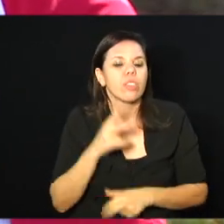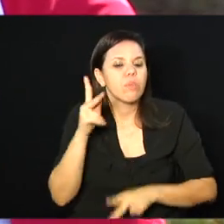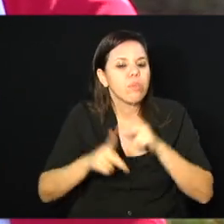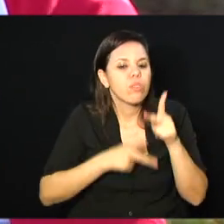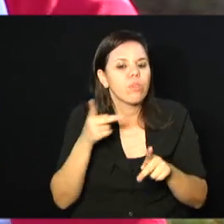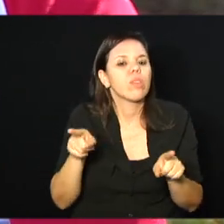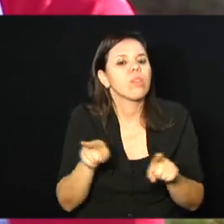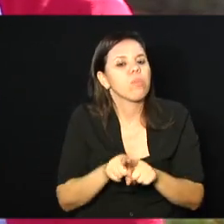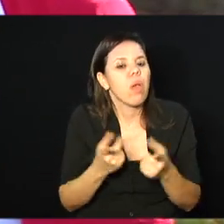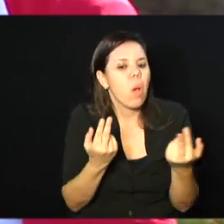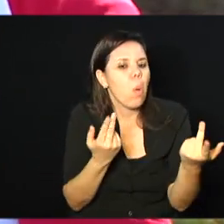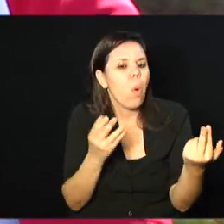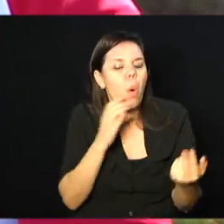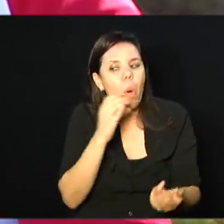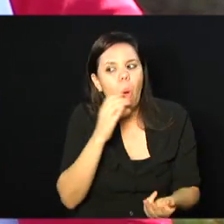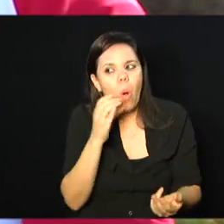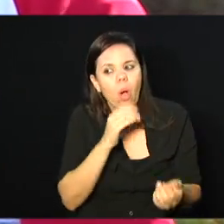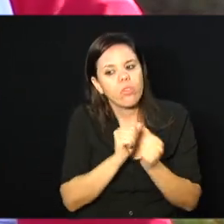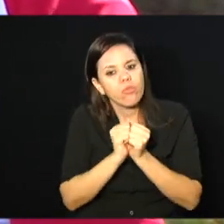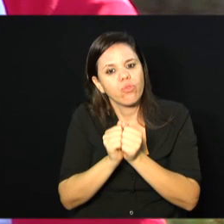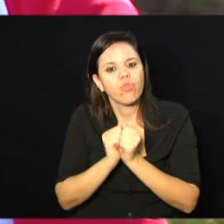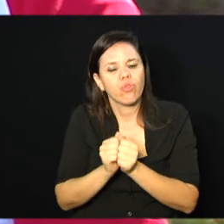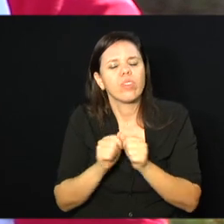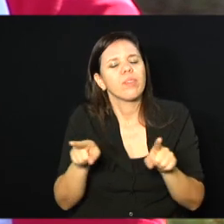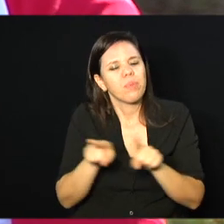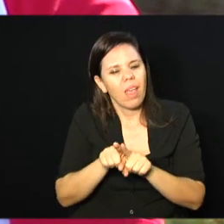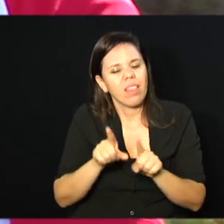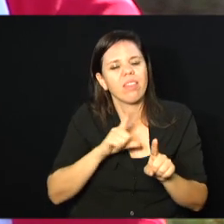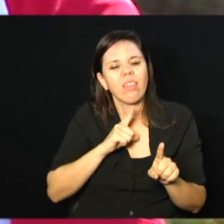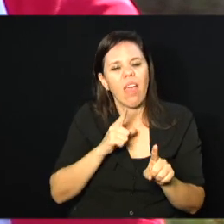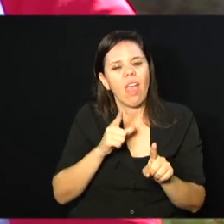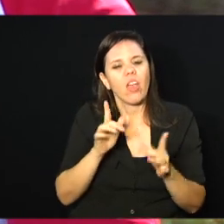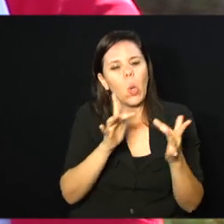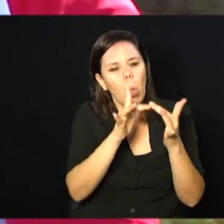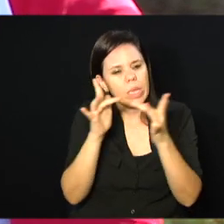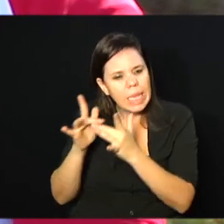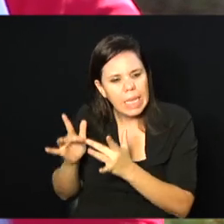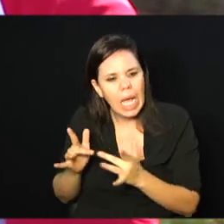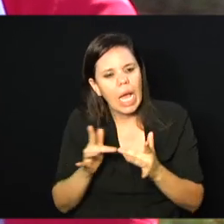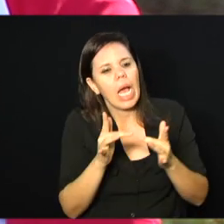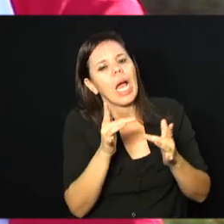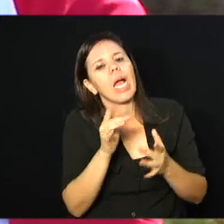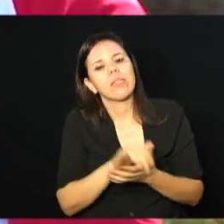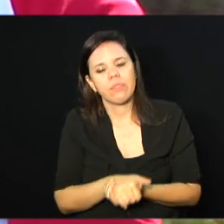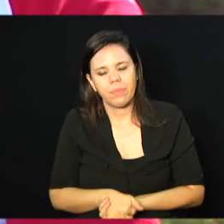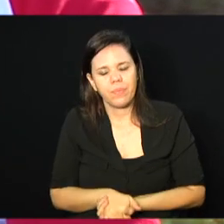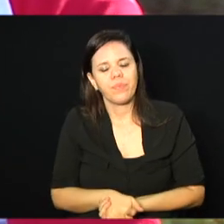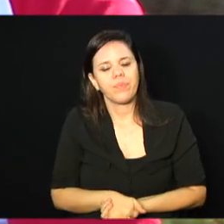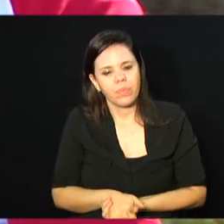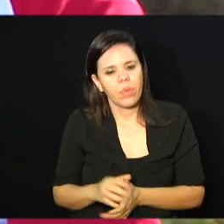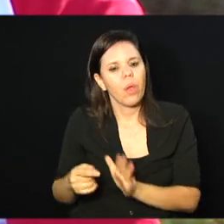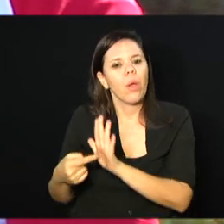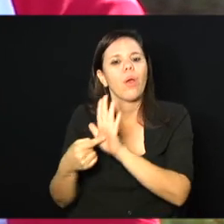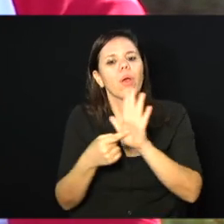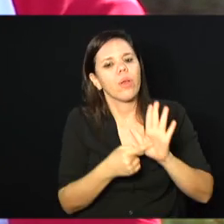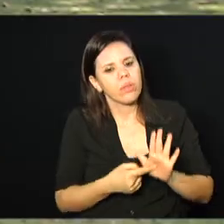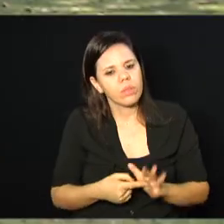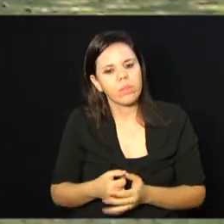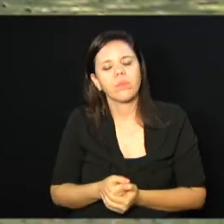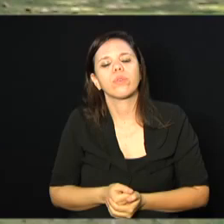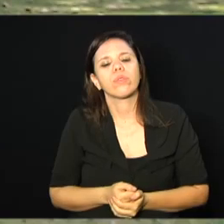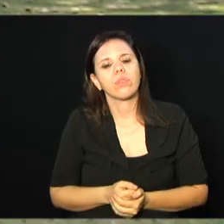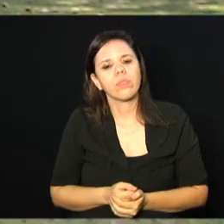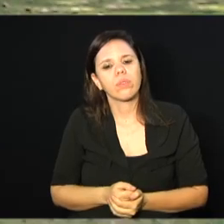correndo ao lado. E isso socializa, mostra assim, um grau de...